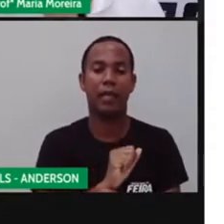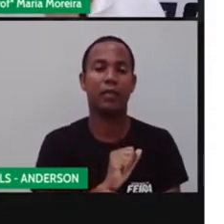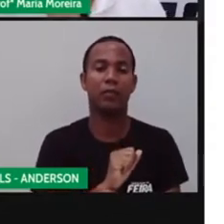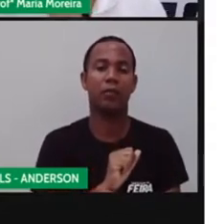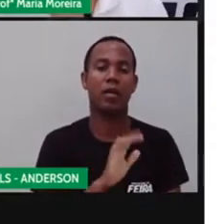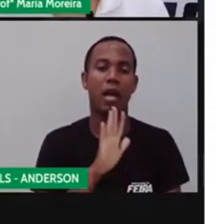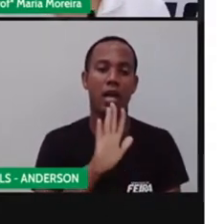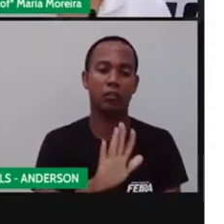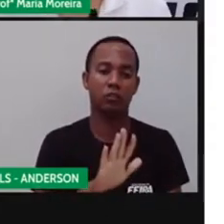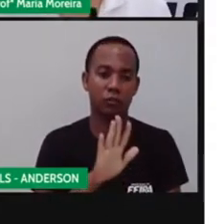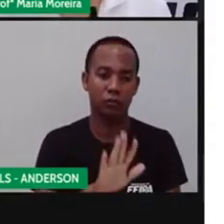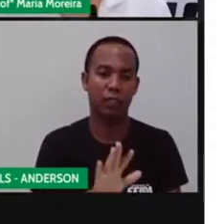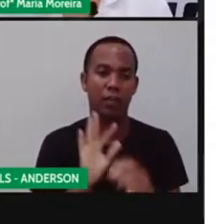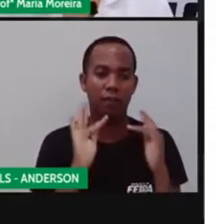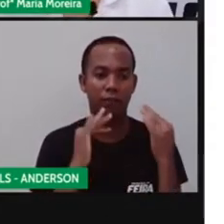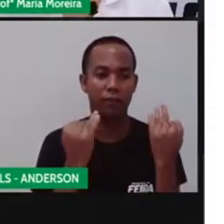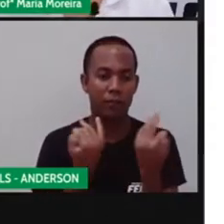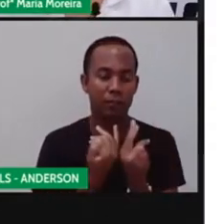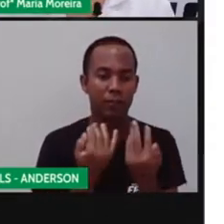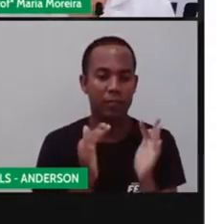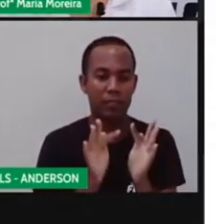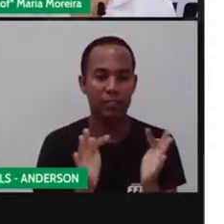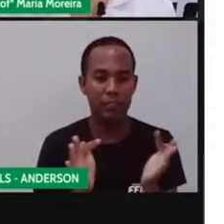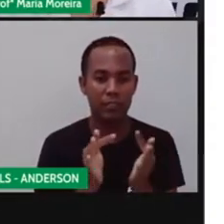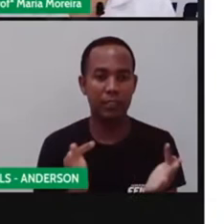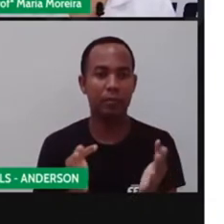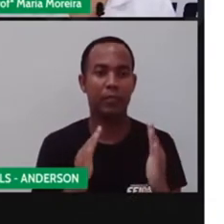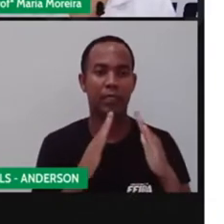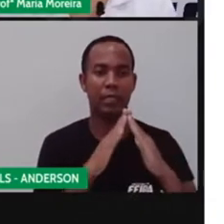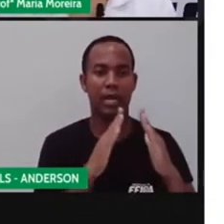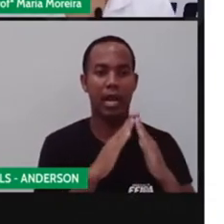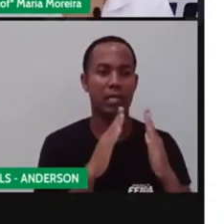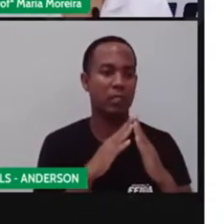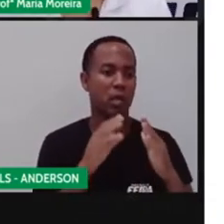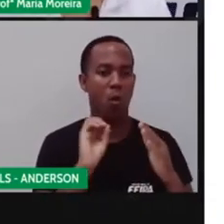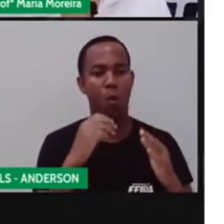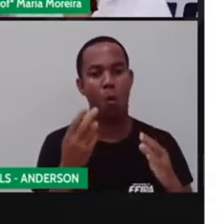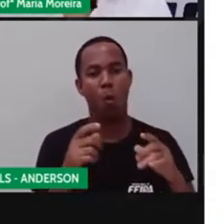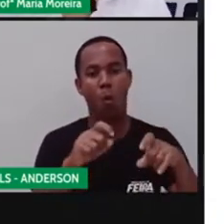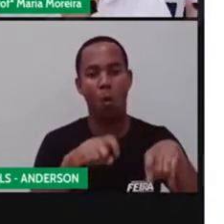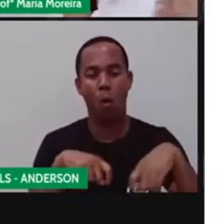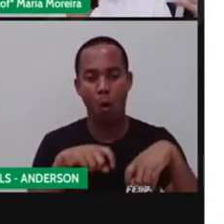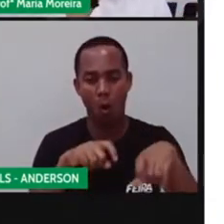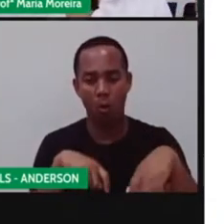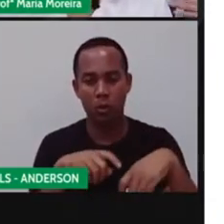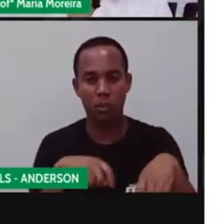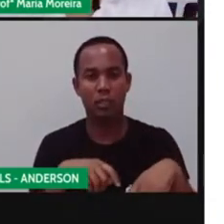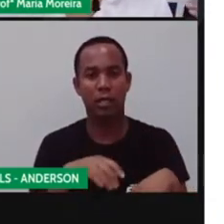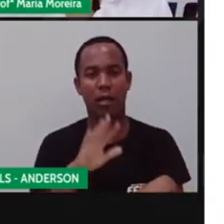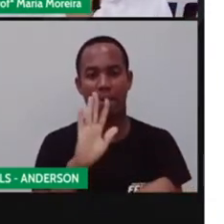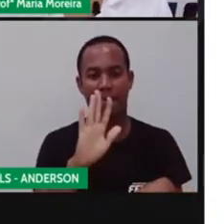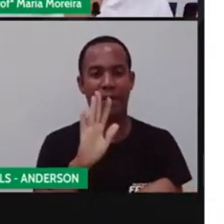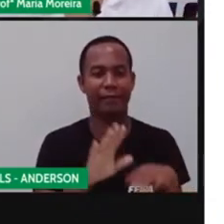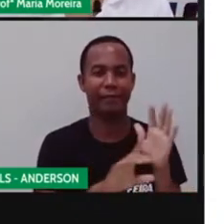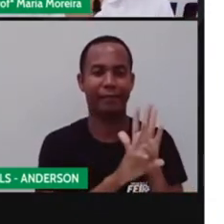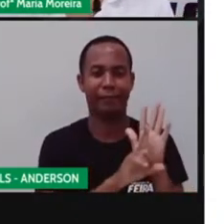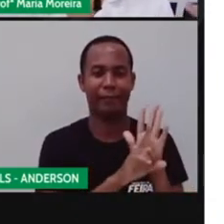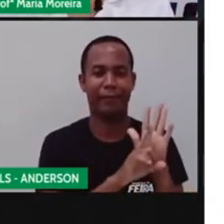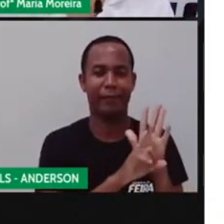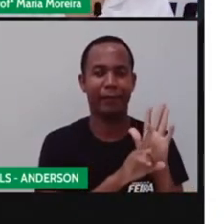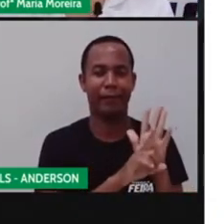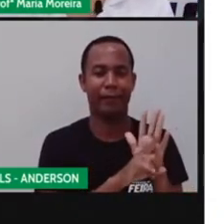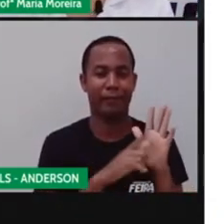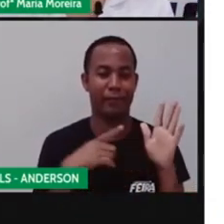os pais a fazer trabalhos simples em torno da casa ou no campo. Então, nem sempre aquela lei que a Pro explicou pra vocês,